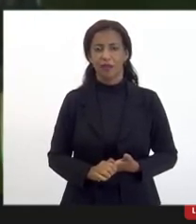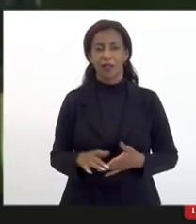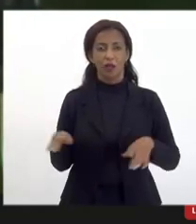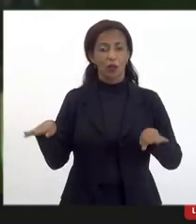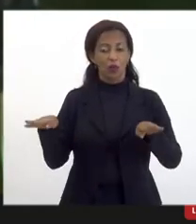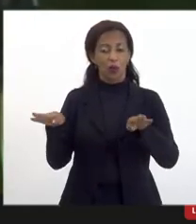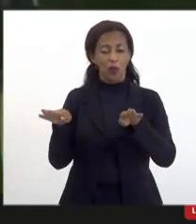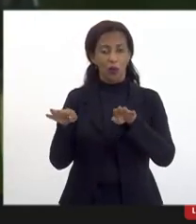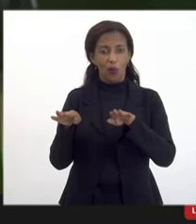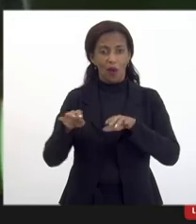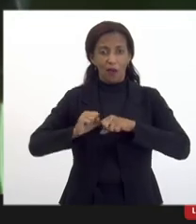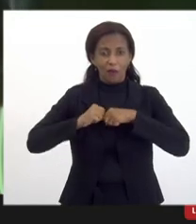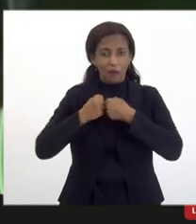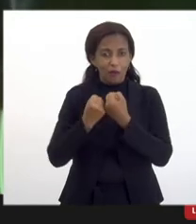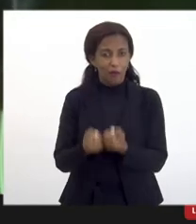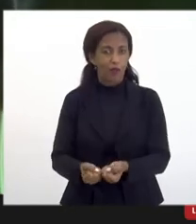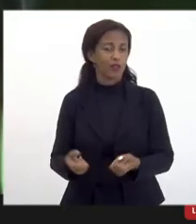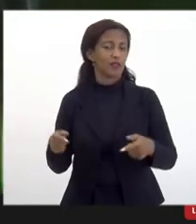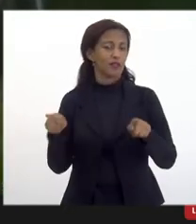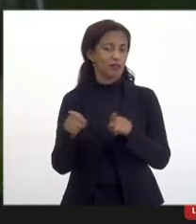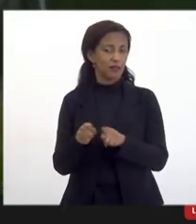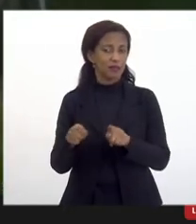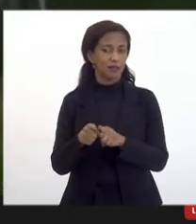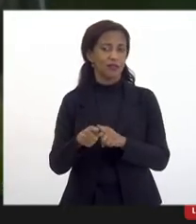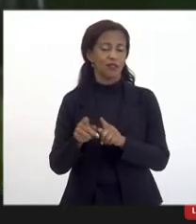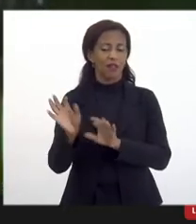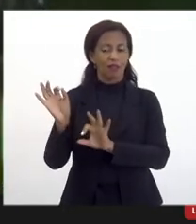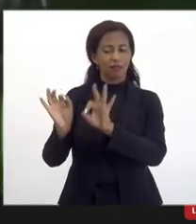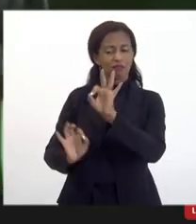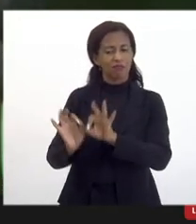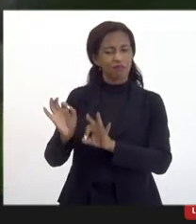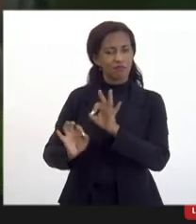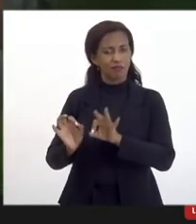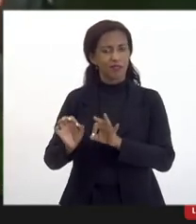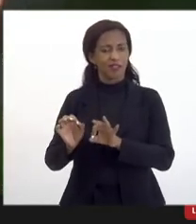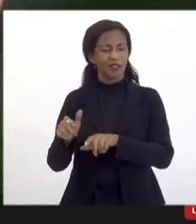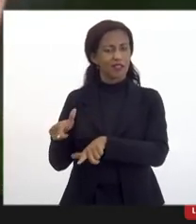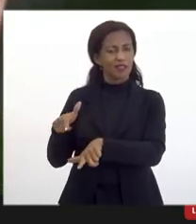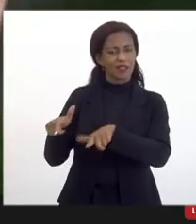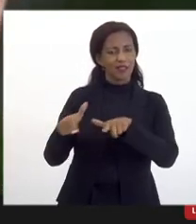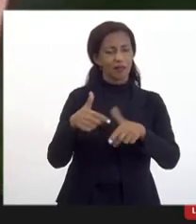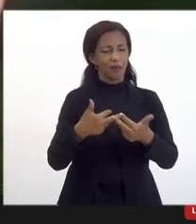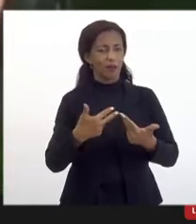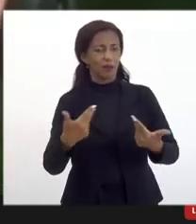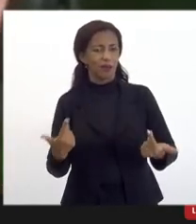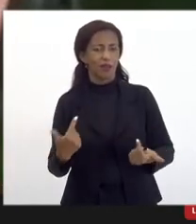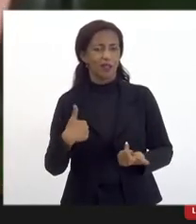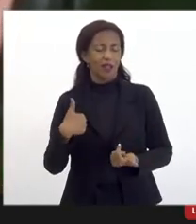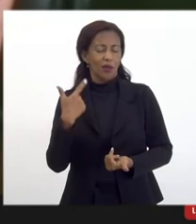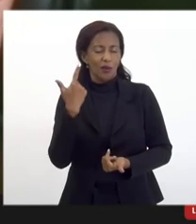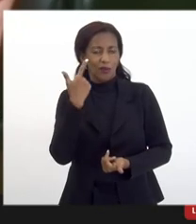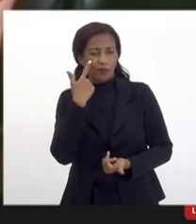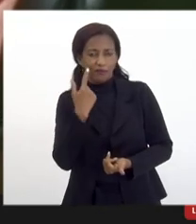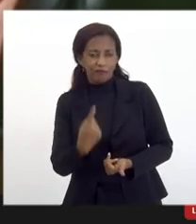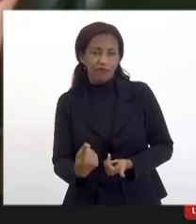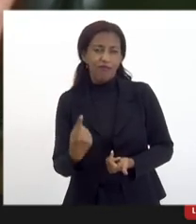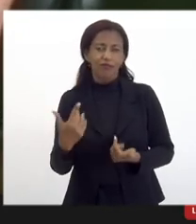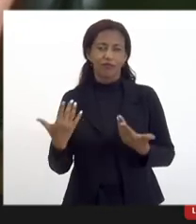dela e o jeito de lidar com as coisas que eu considero muito muito